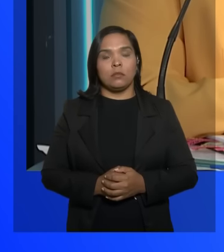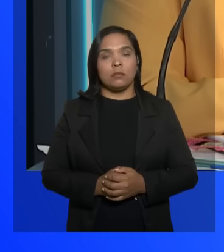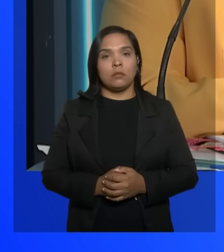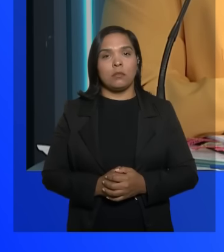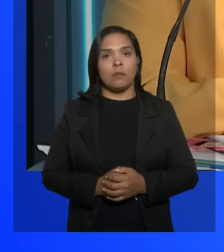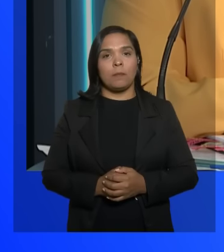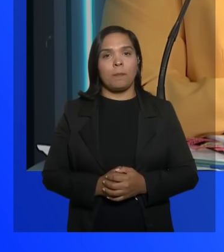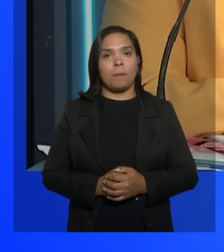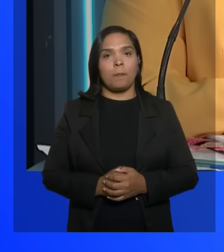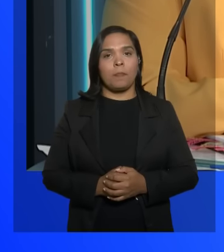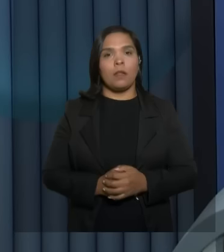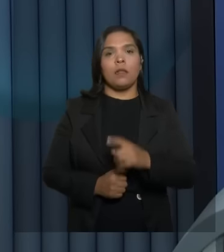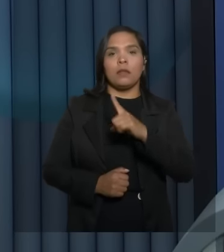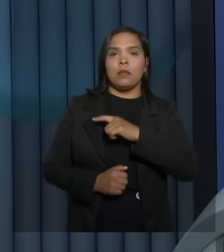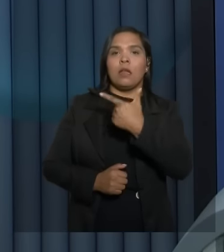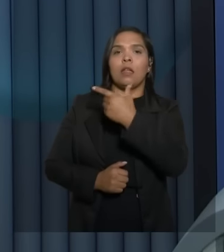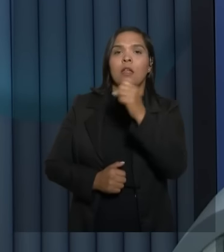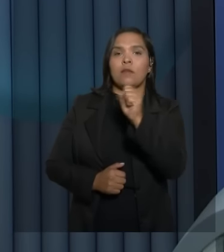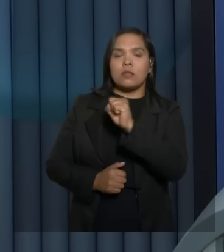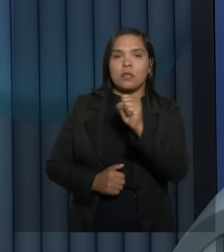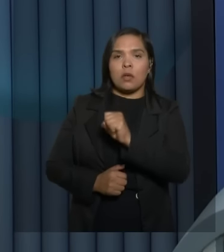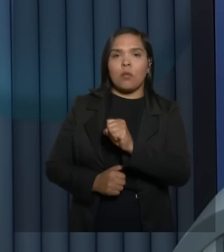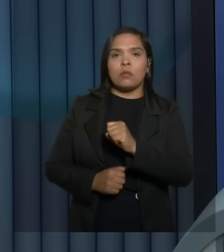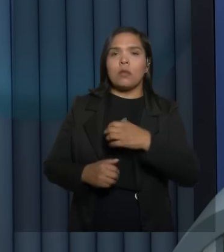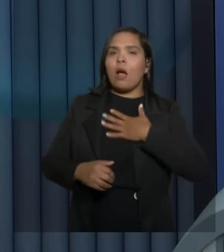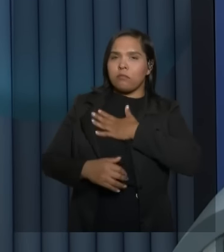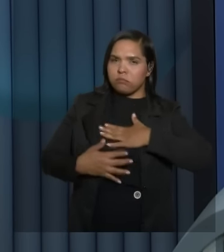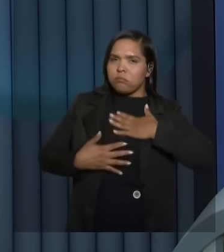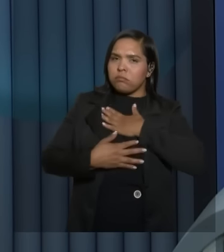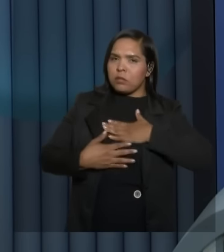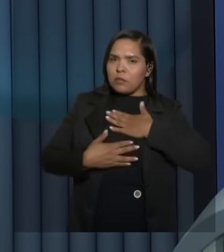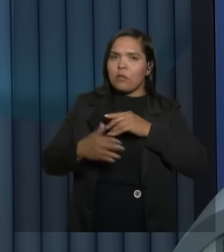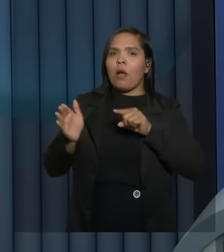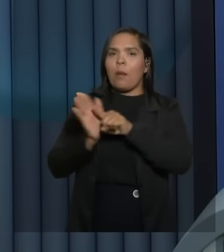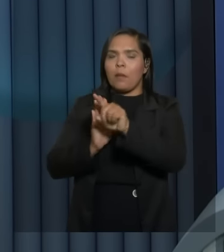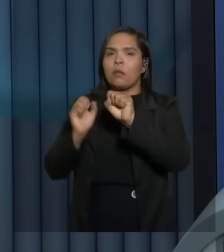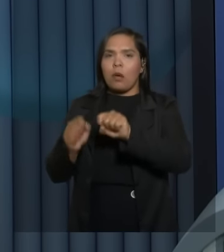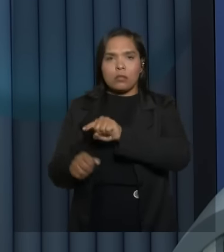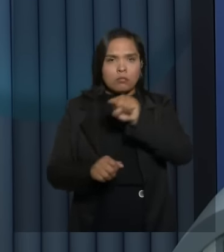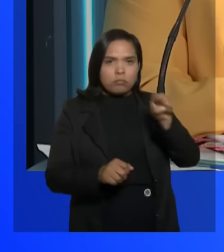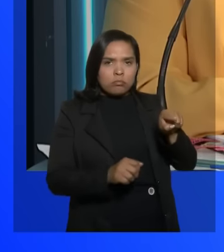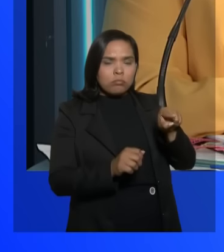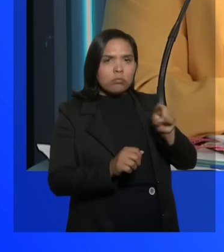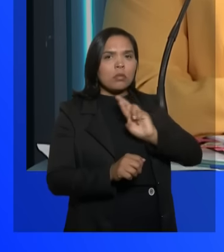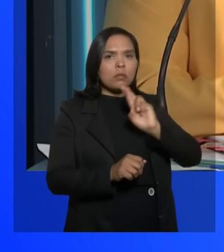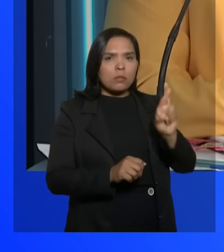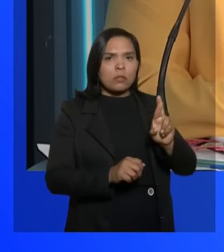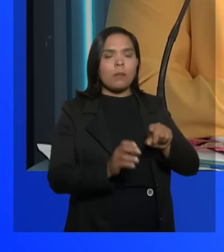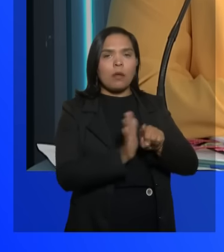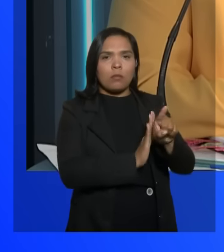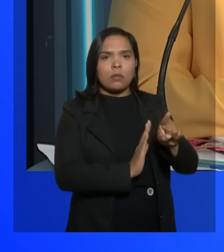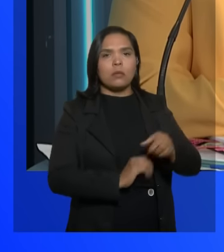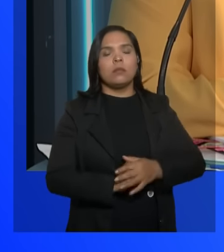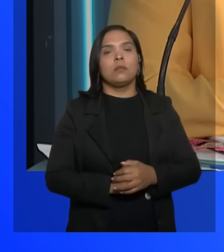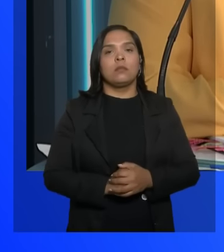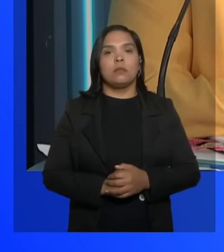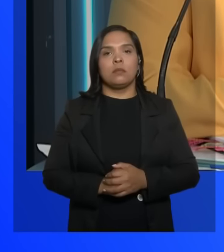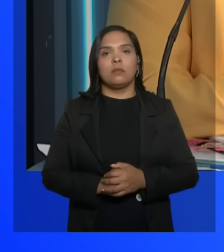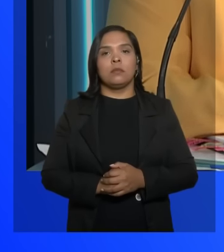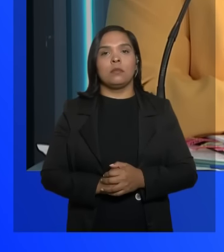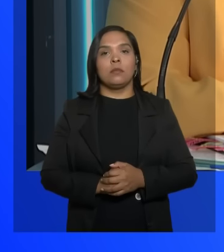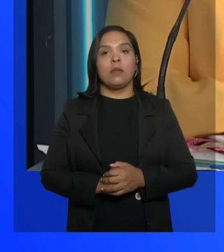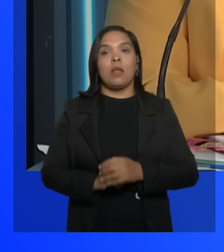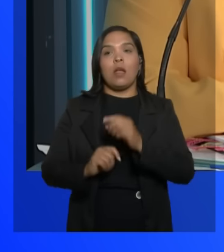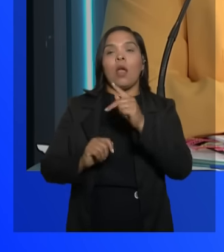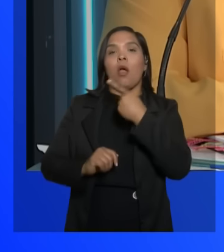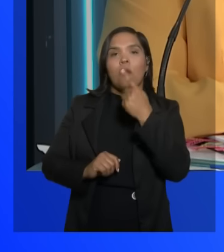A senhora dispõe de 20 segundos para a pergunta. Está satisfeita com a pergunta? Posso repassar a pergunta para ele? Pode repassar, sim. Eu falo